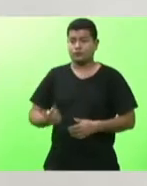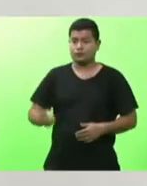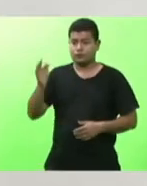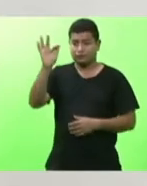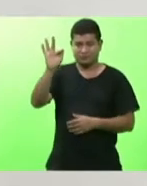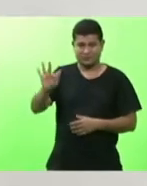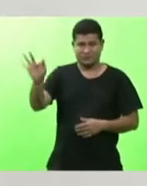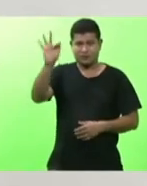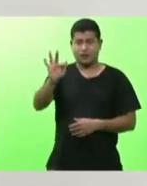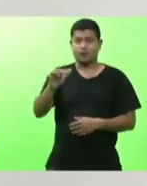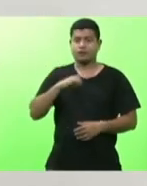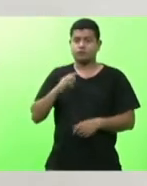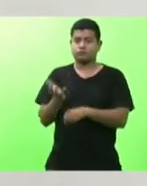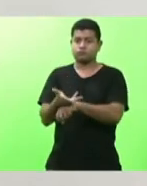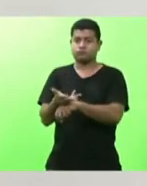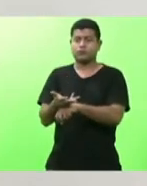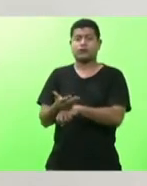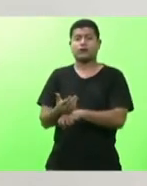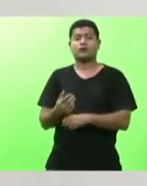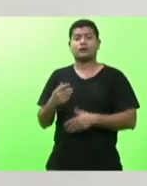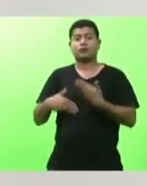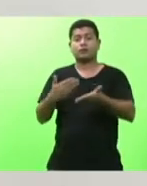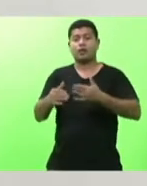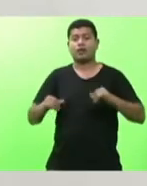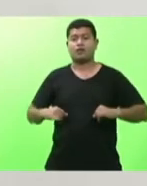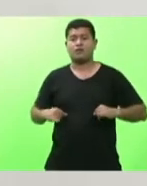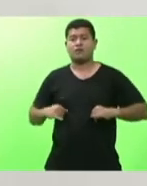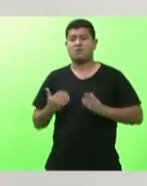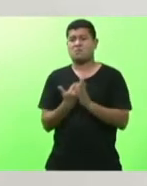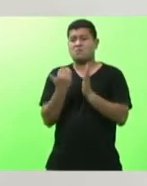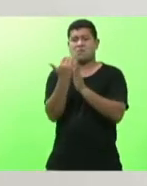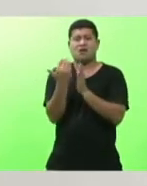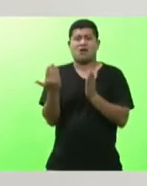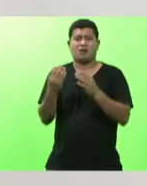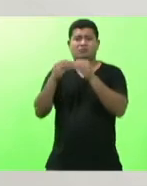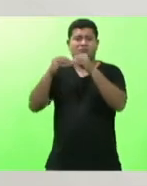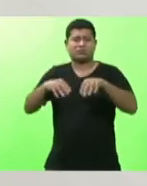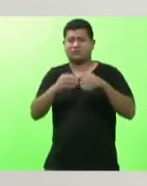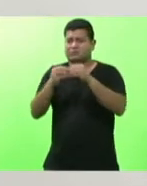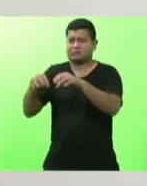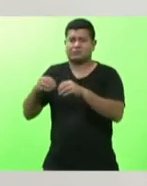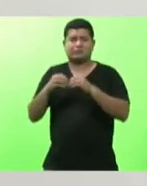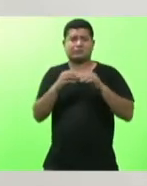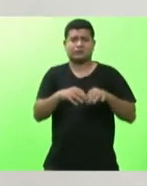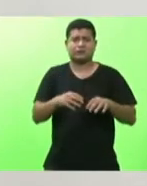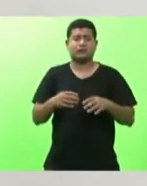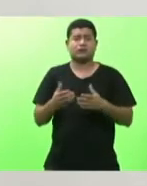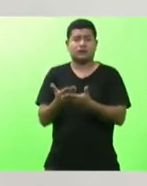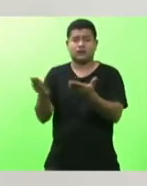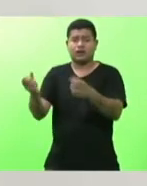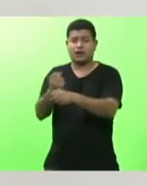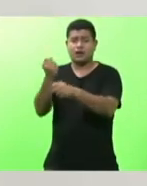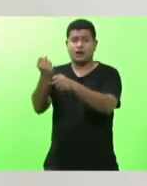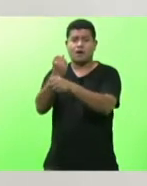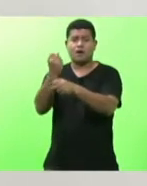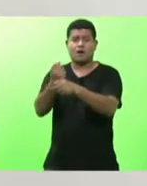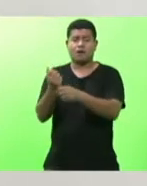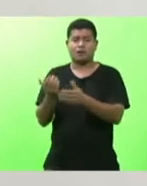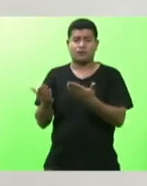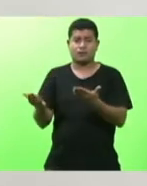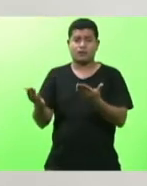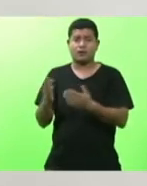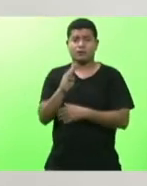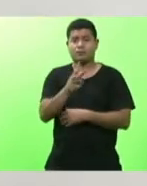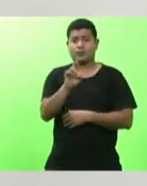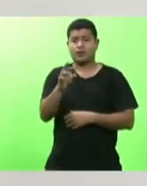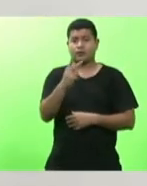agilizado para não sofrer ainda mais prejuízos na execução das obras da BR